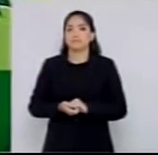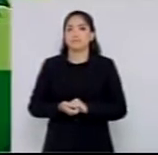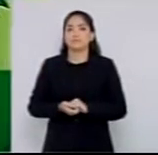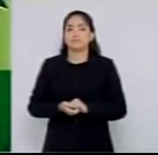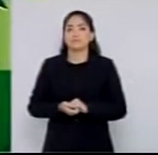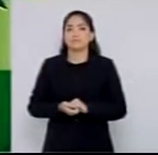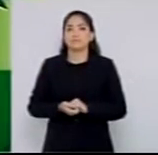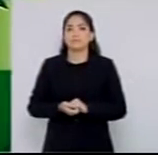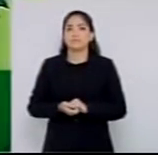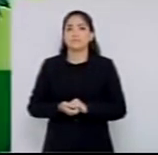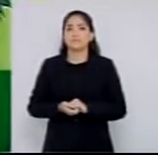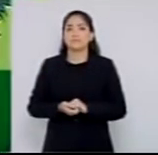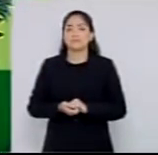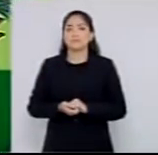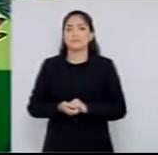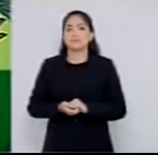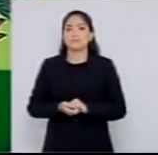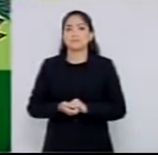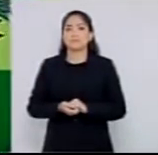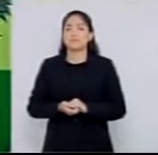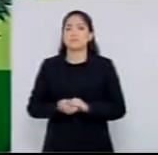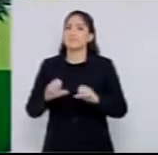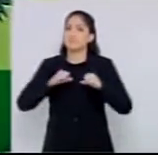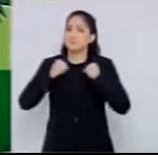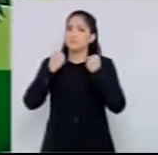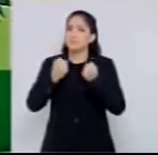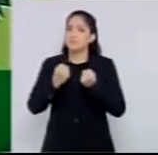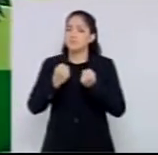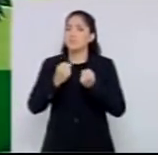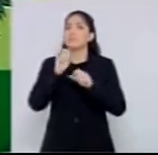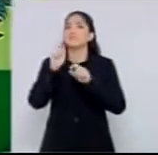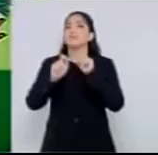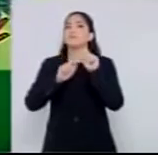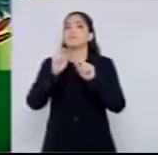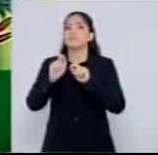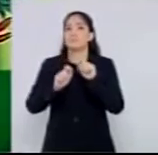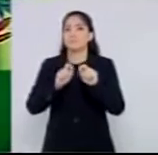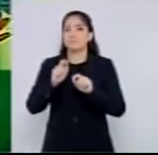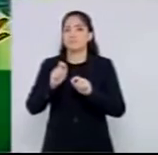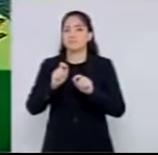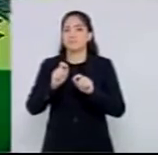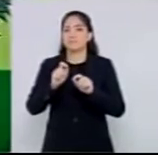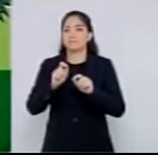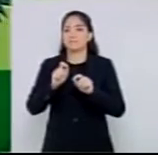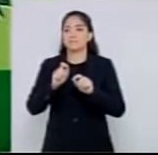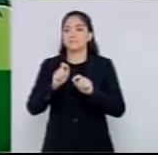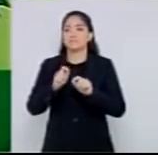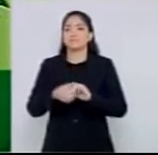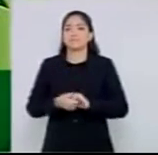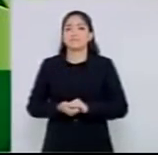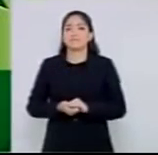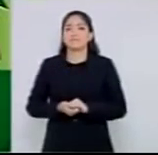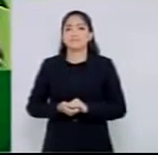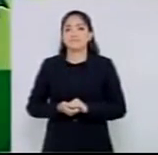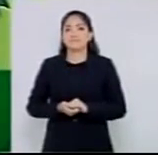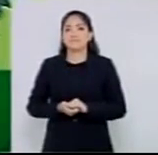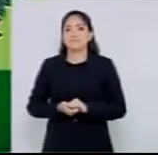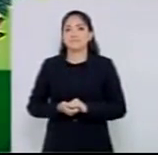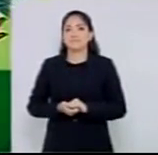que eu prezo e que eu defendo é a palavra. Deputado Vicente, se quer me deixar